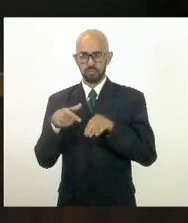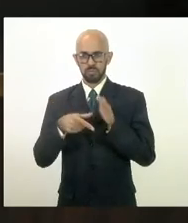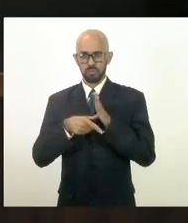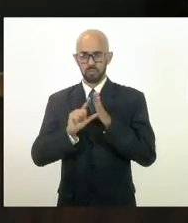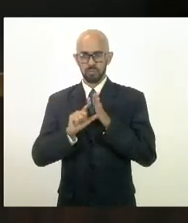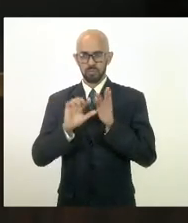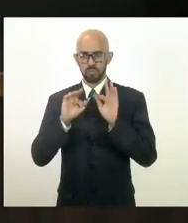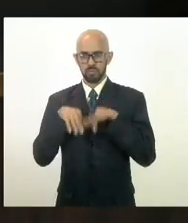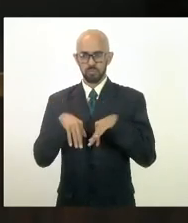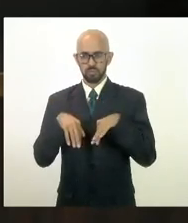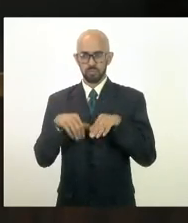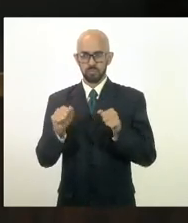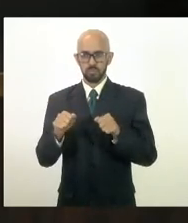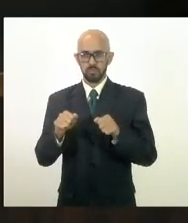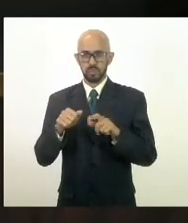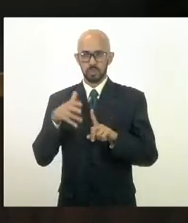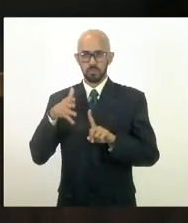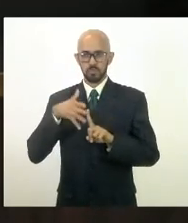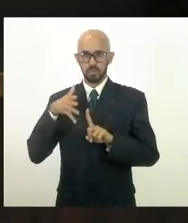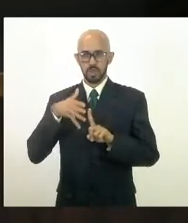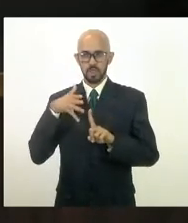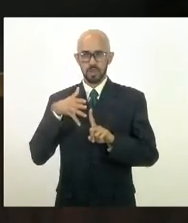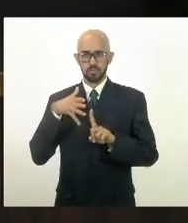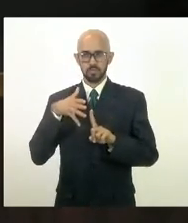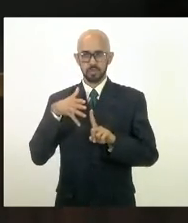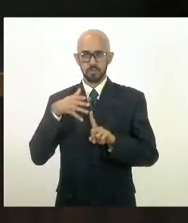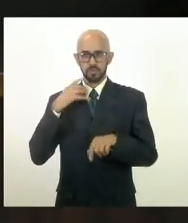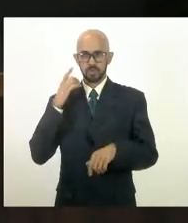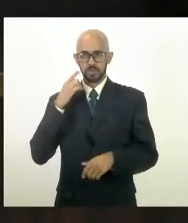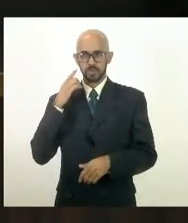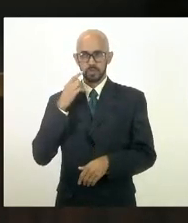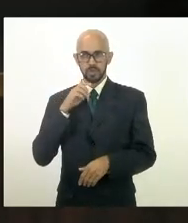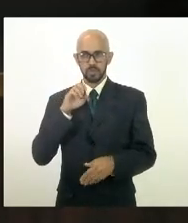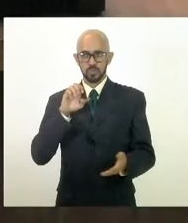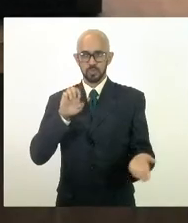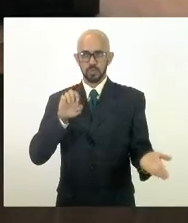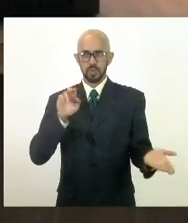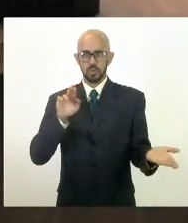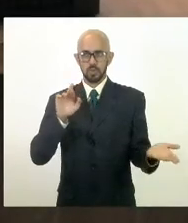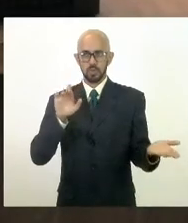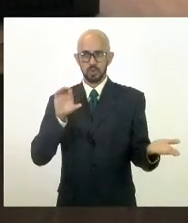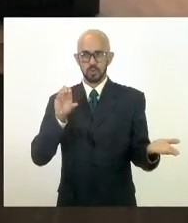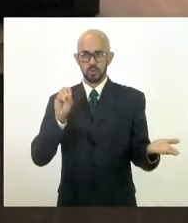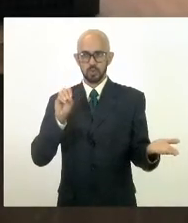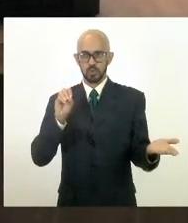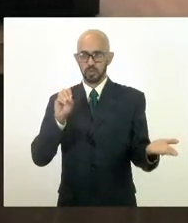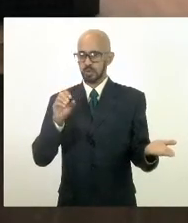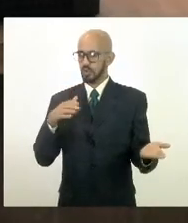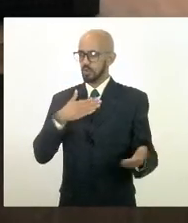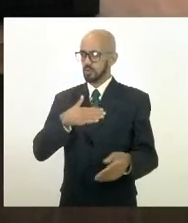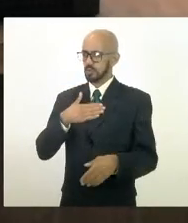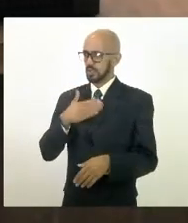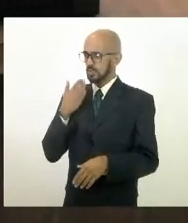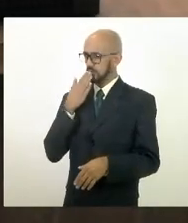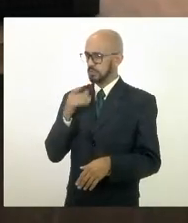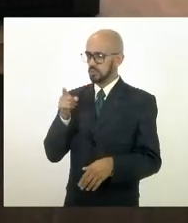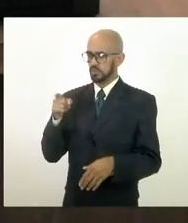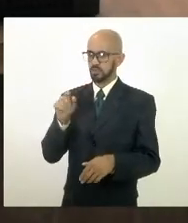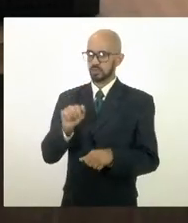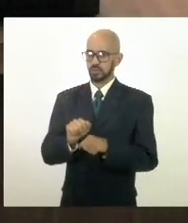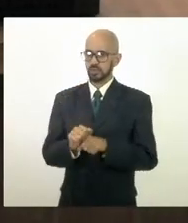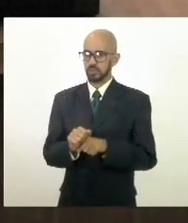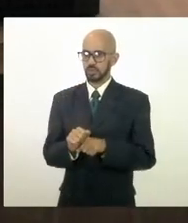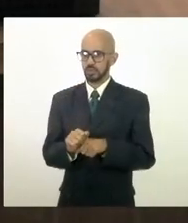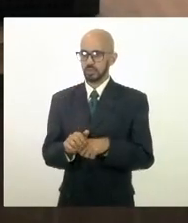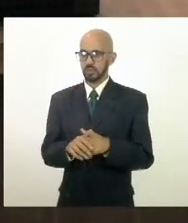encerrar a mesma com a palavra o deputado Eurico Júnior senhor sobre o projeto que está pautado para